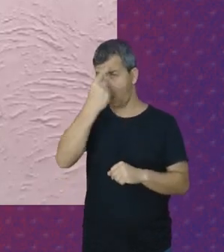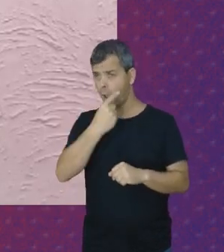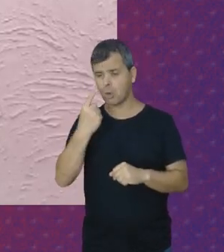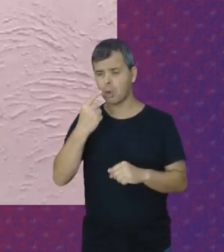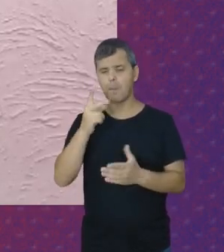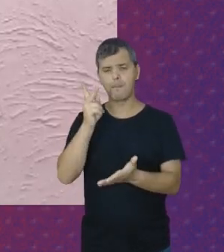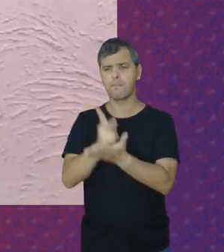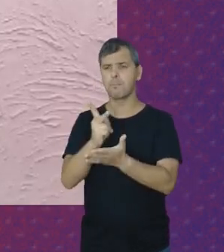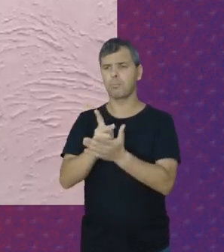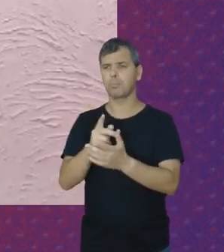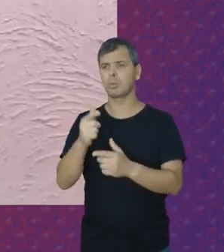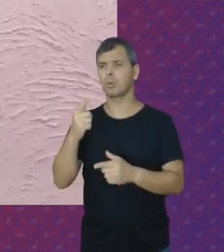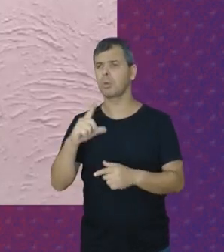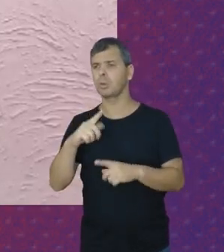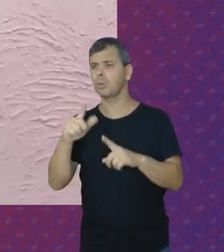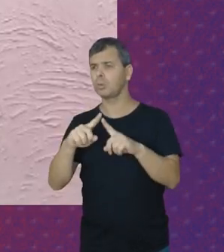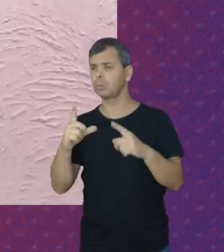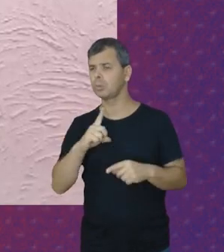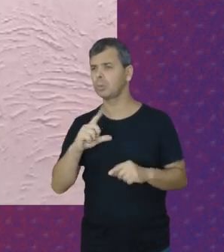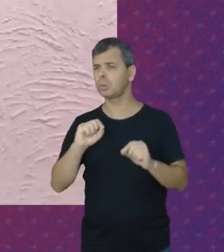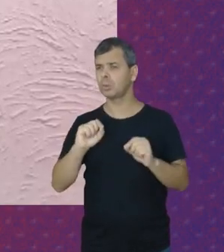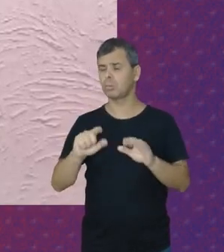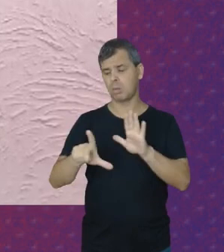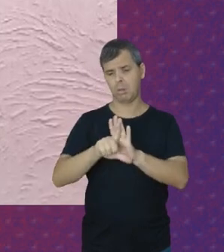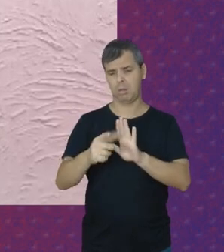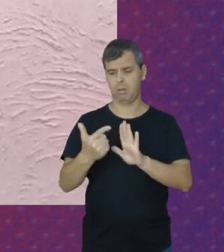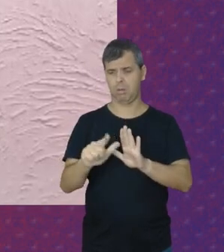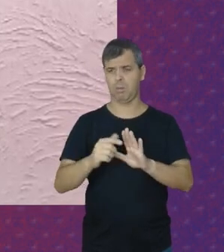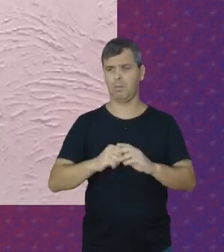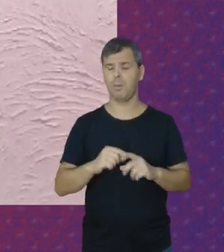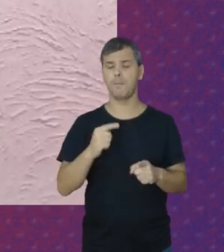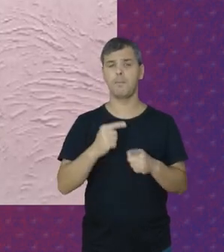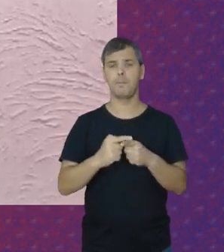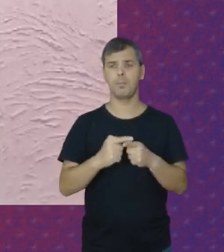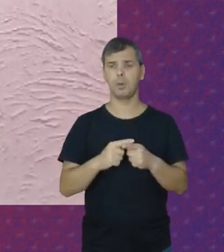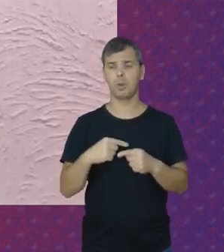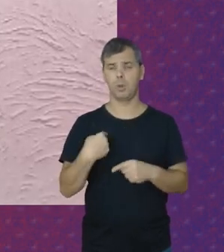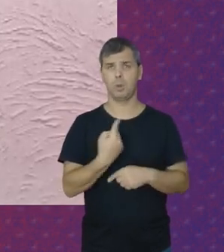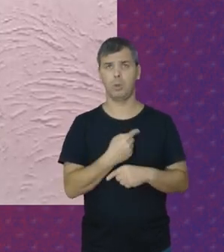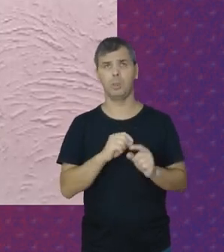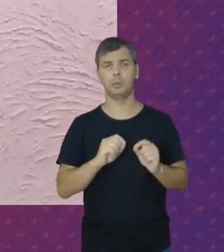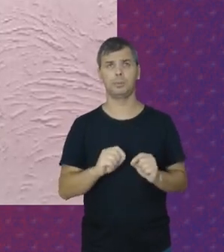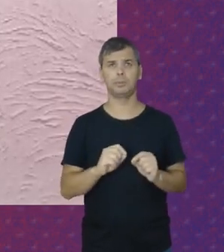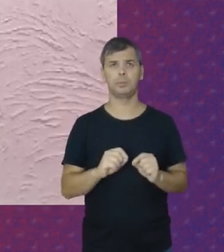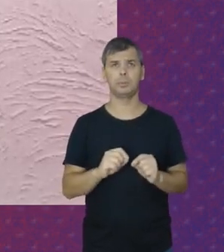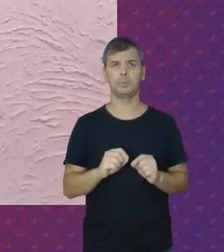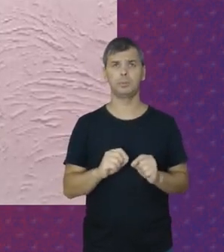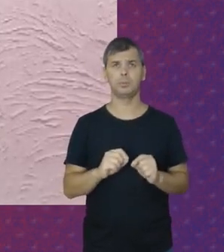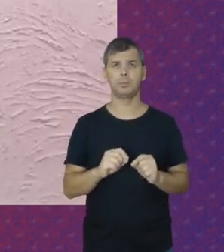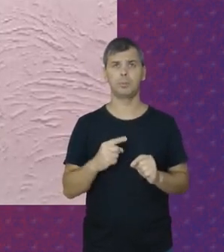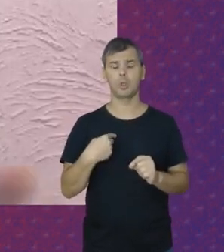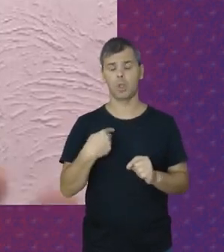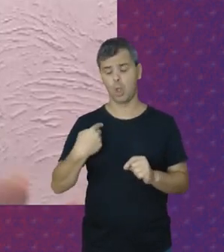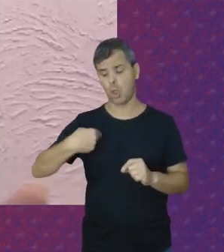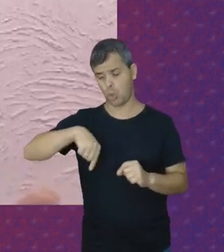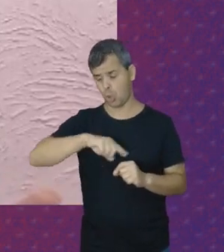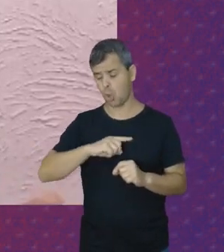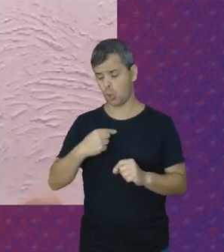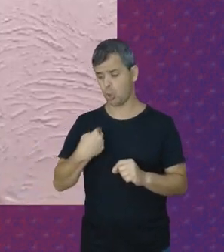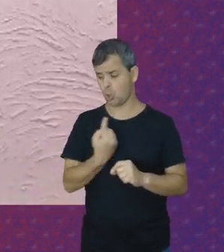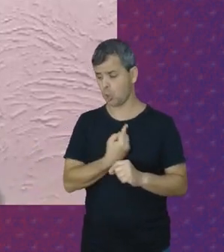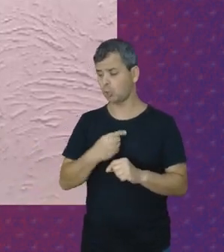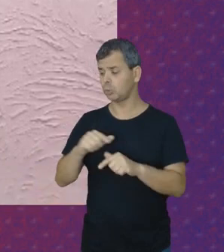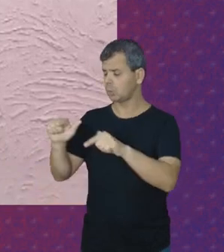não tendo sancionada Ainda não tendo lei Porque a gente Falava que Somos trabalhadores Como outra